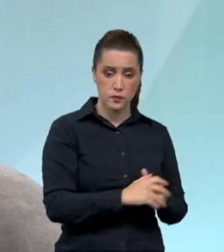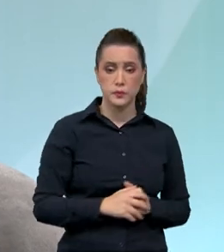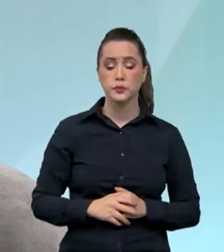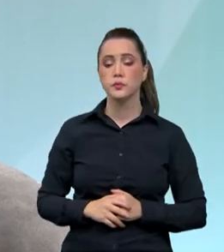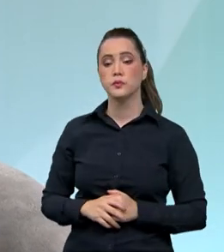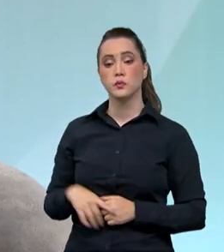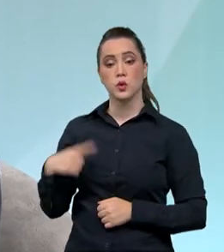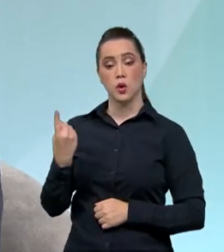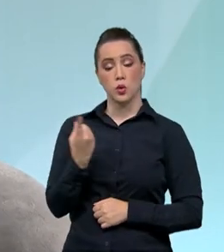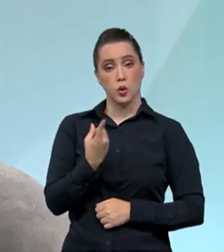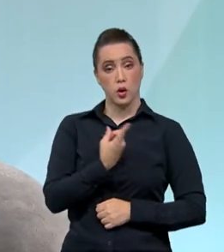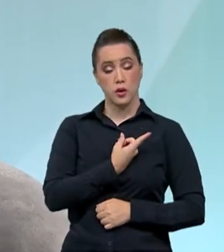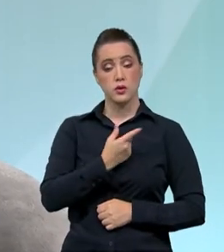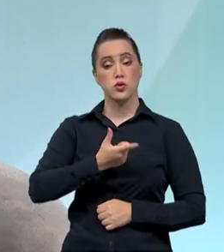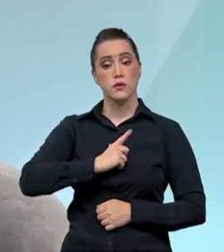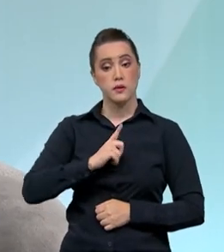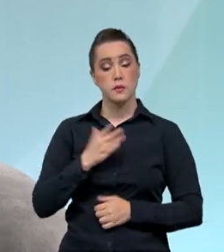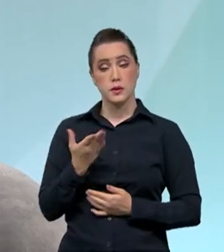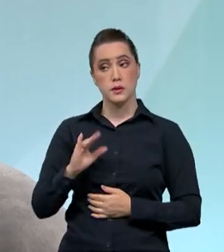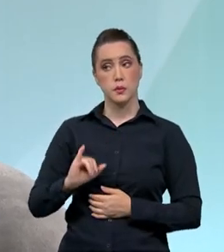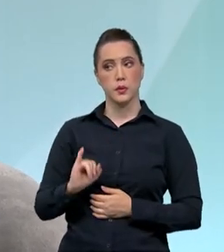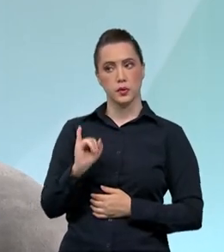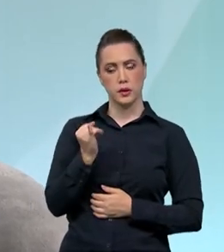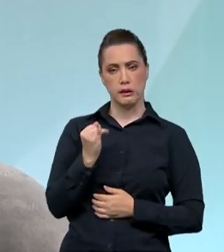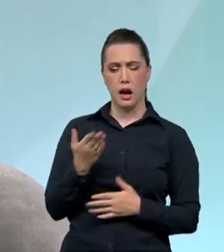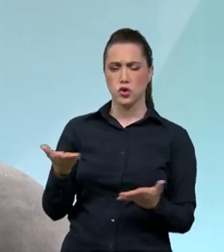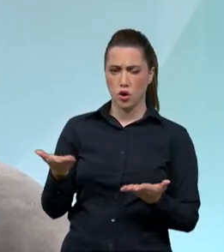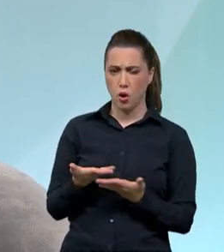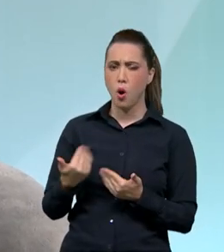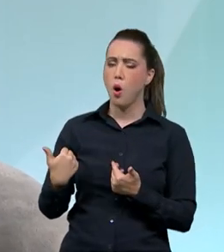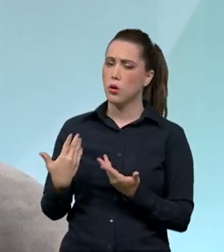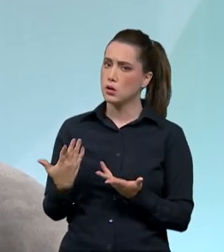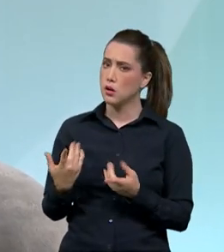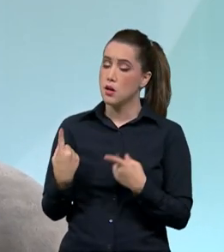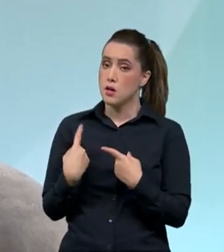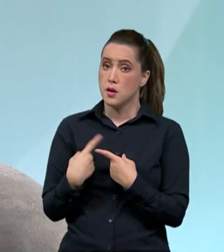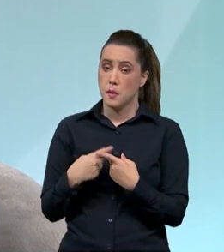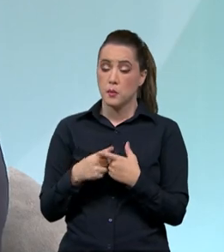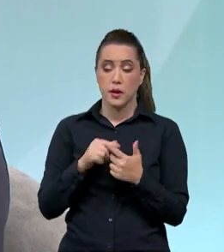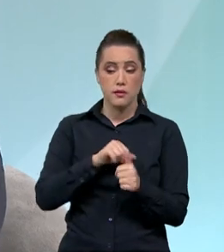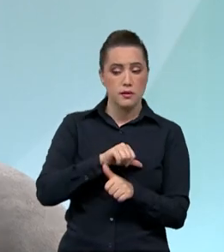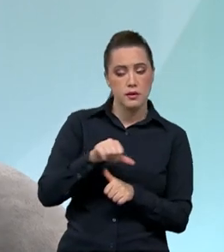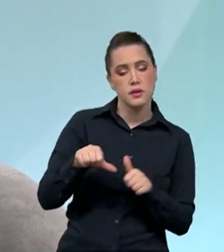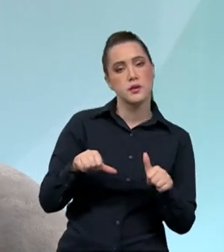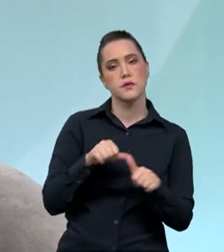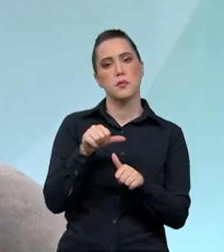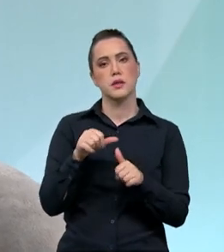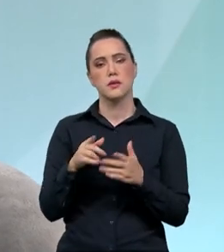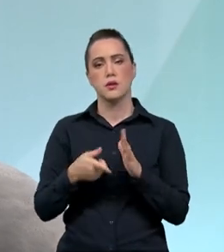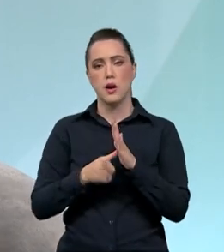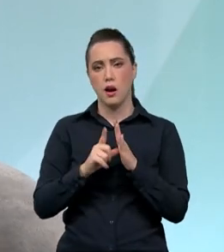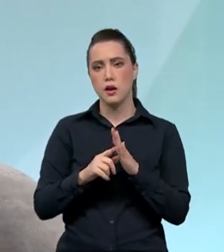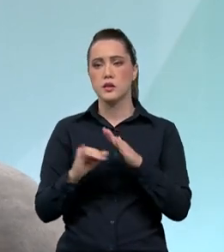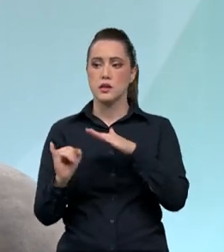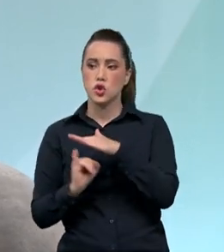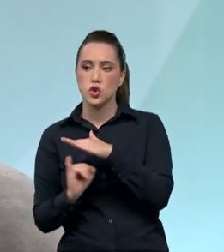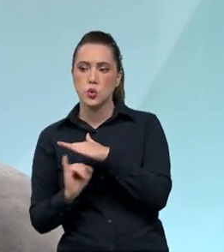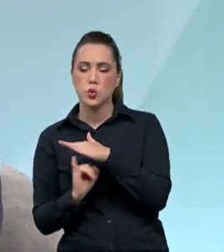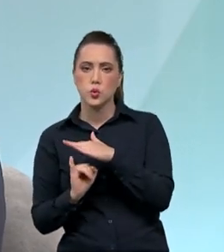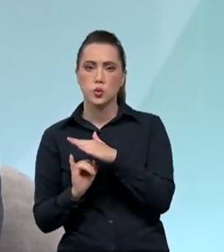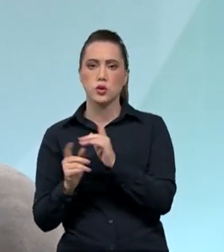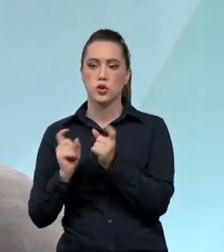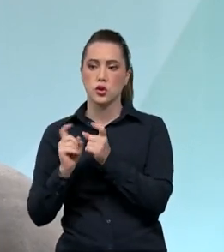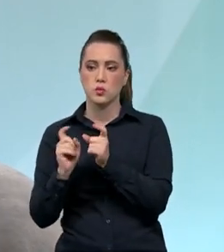tivemos essa oportunidade recentemente, porque na transformação da Embratu de instituto para a agência, a gente saiu da